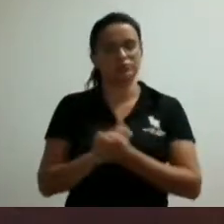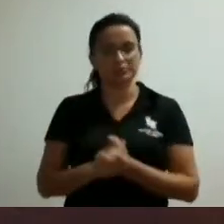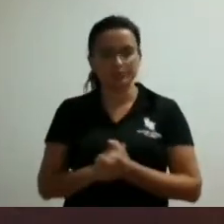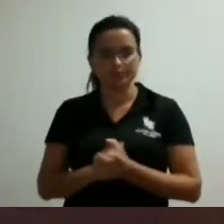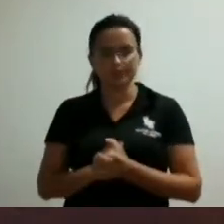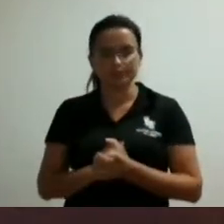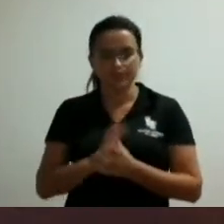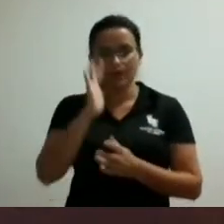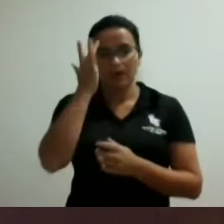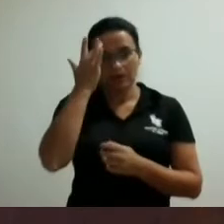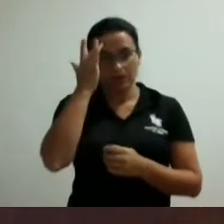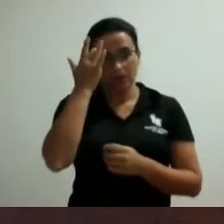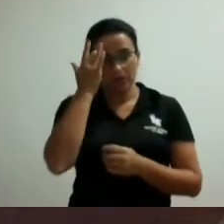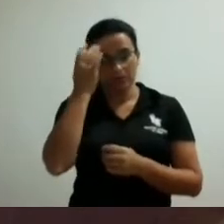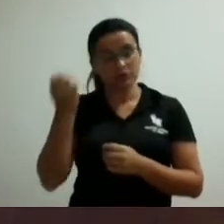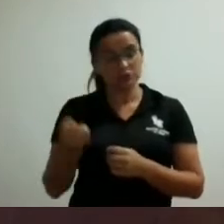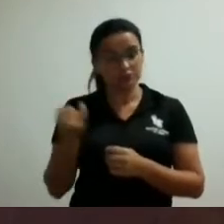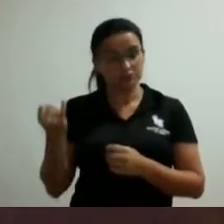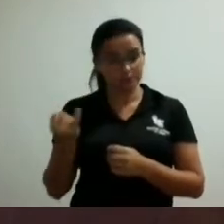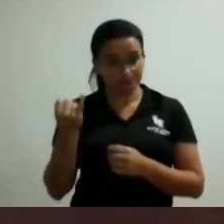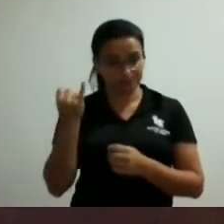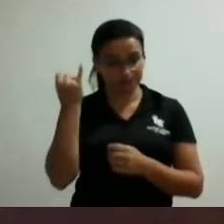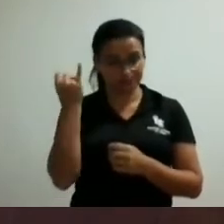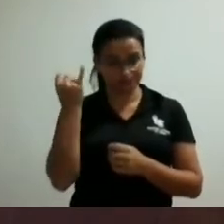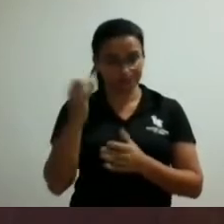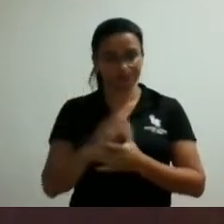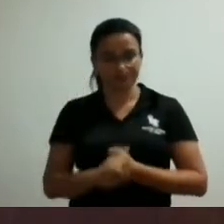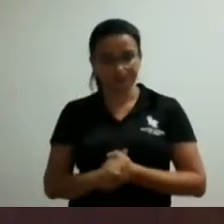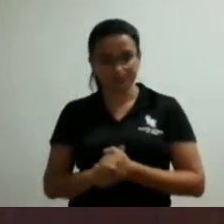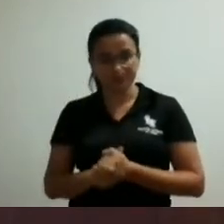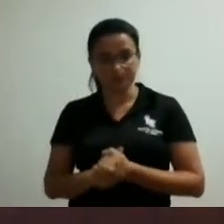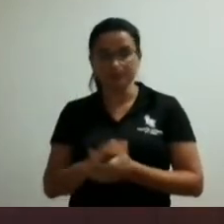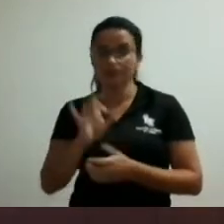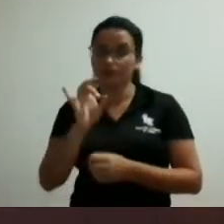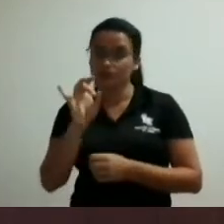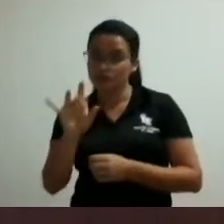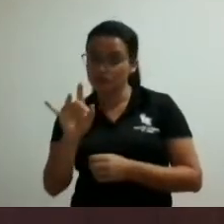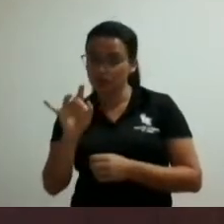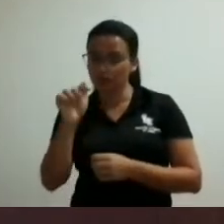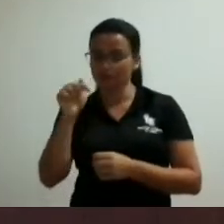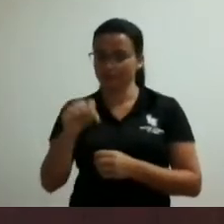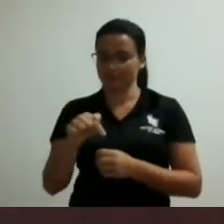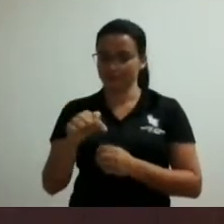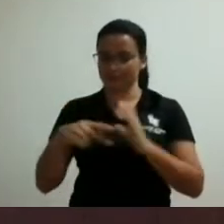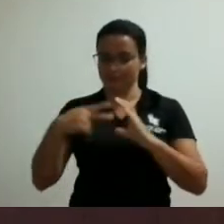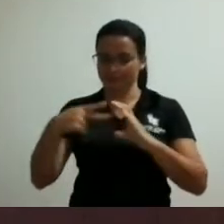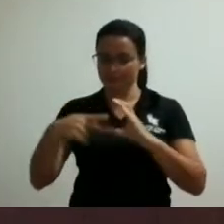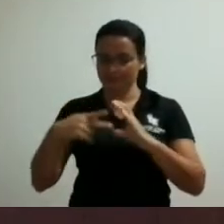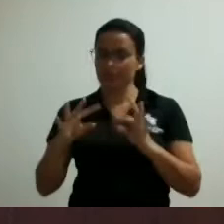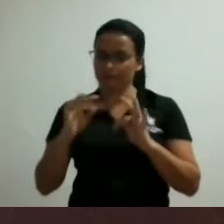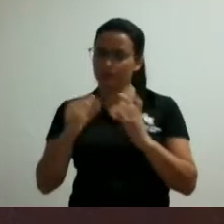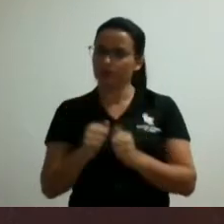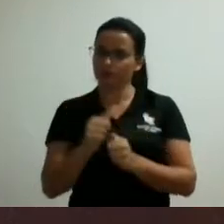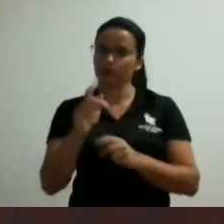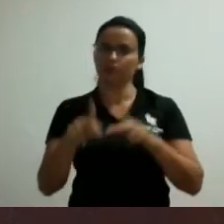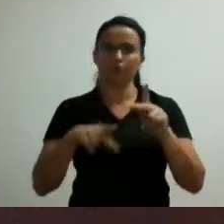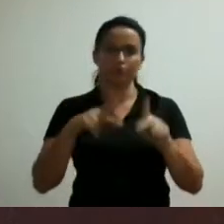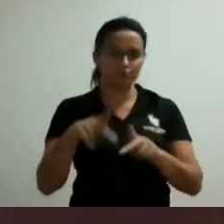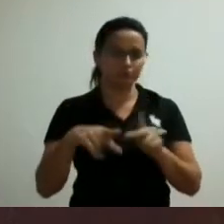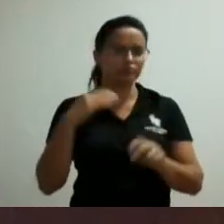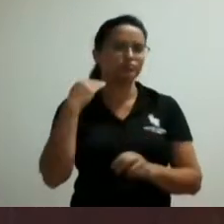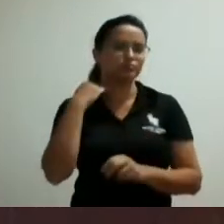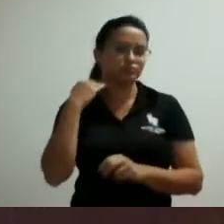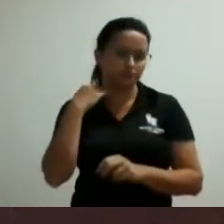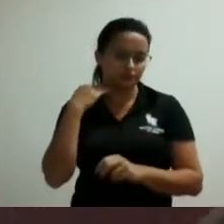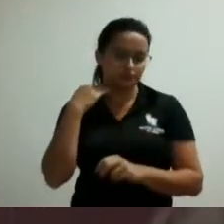vai ser importante não só para a casa legislativa mas também para a população de juiz de fora a gente